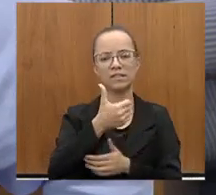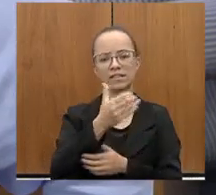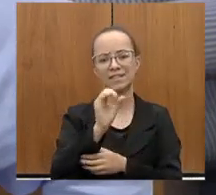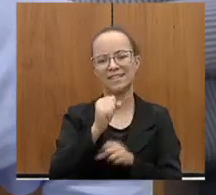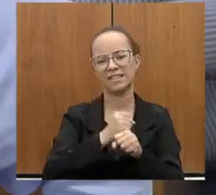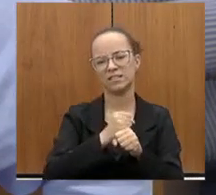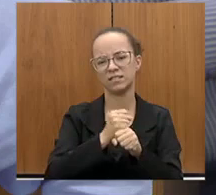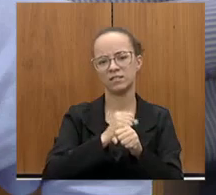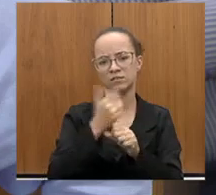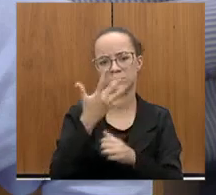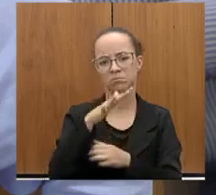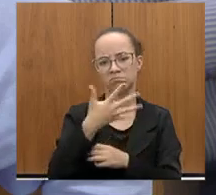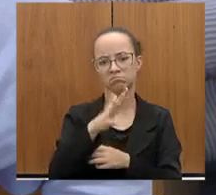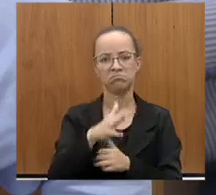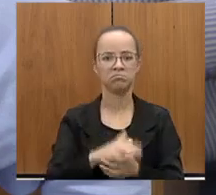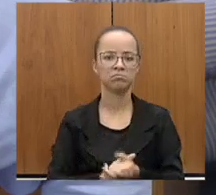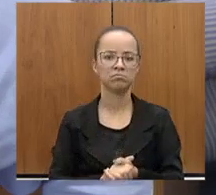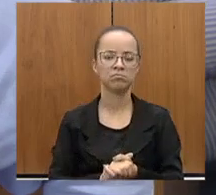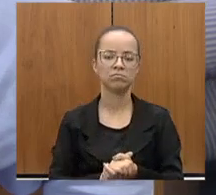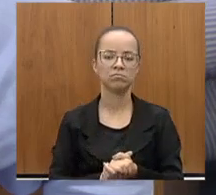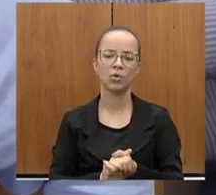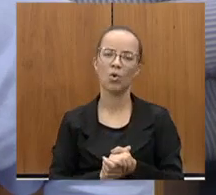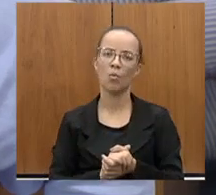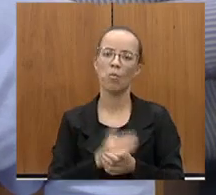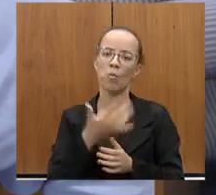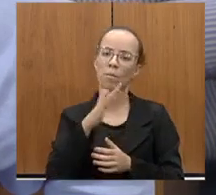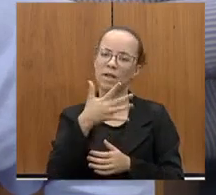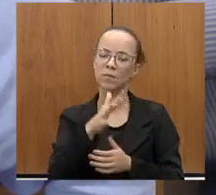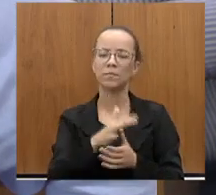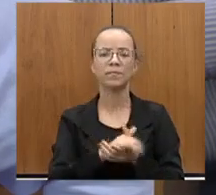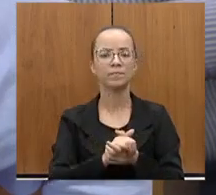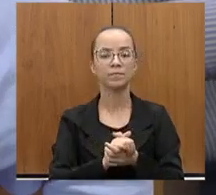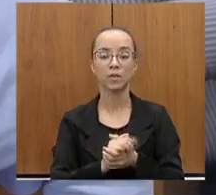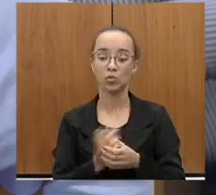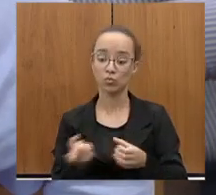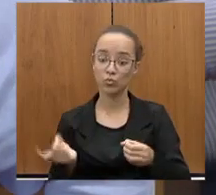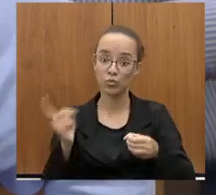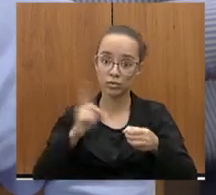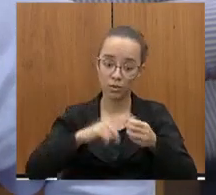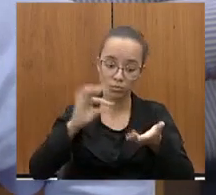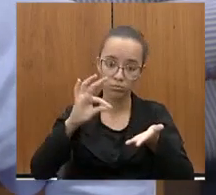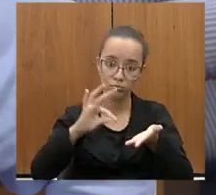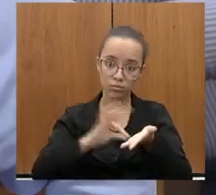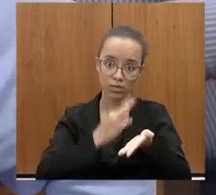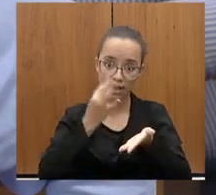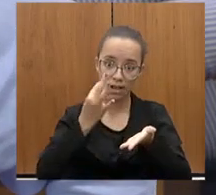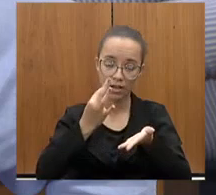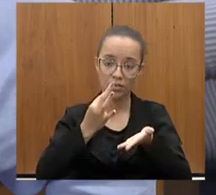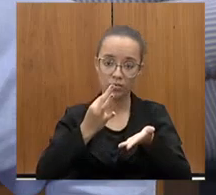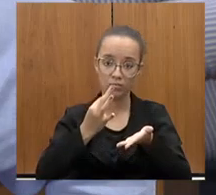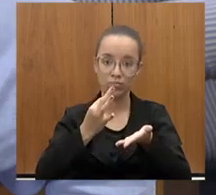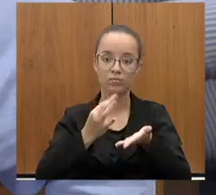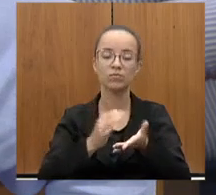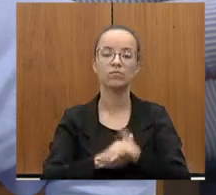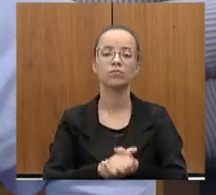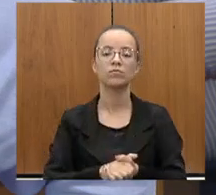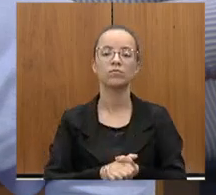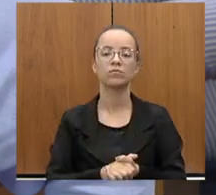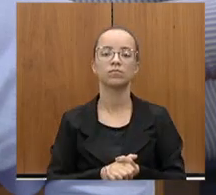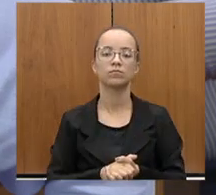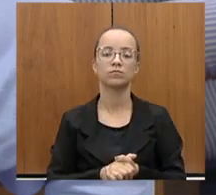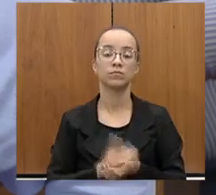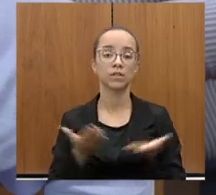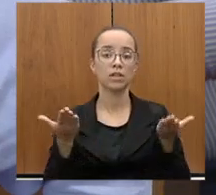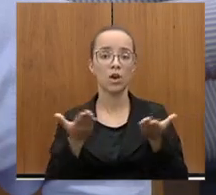anos, eu acho, talvez, um pouco menos. Nós conseguimos retomar esse contrato, por isso que foi